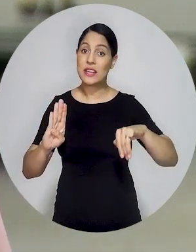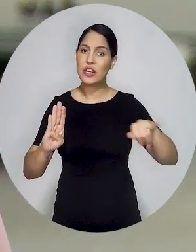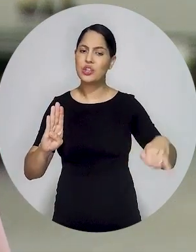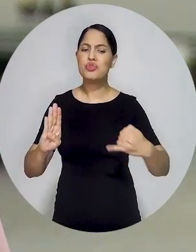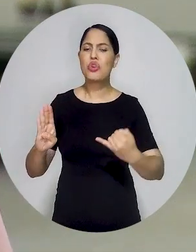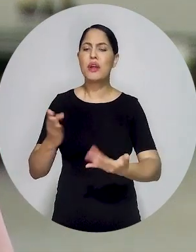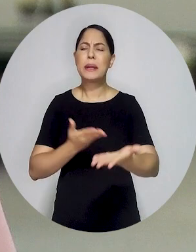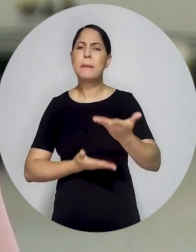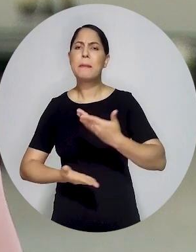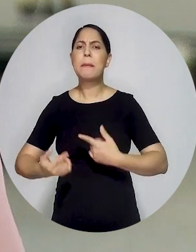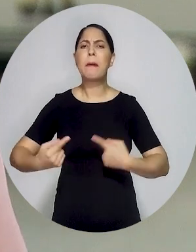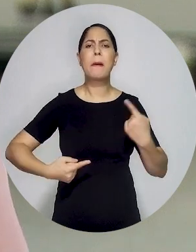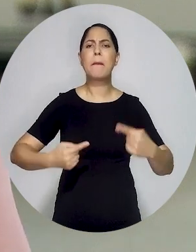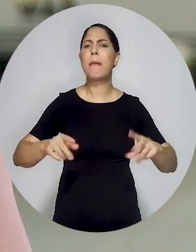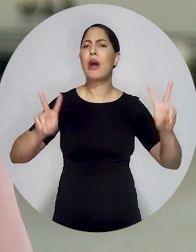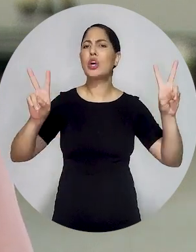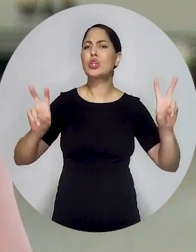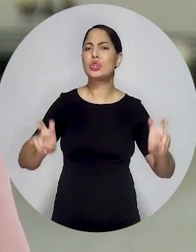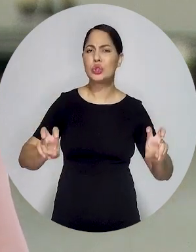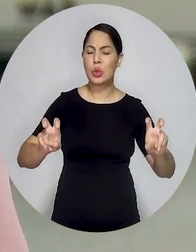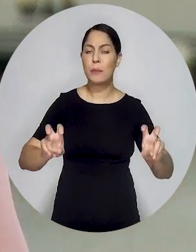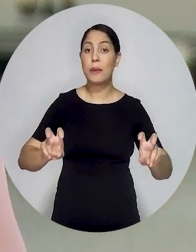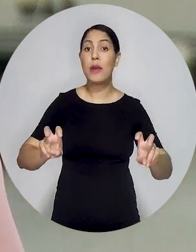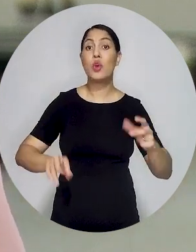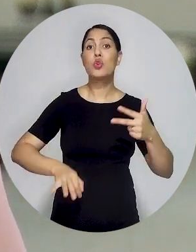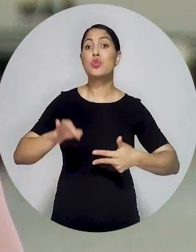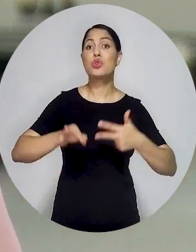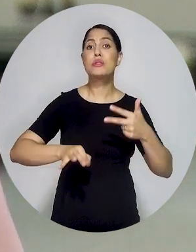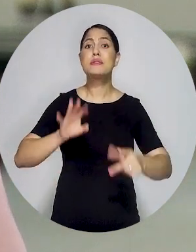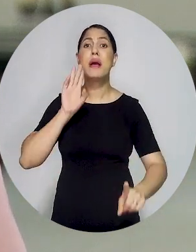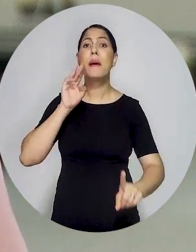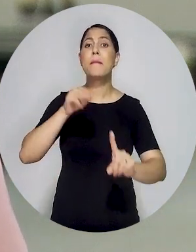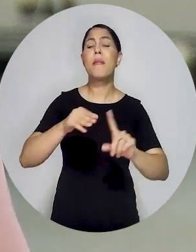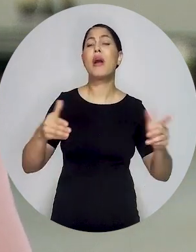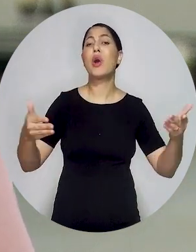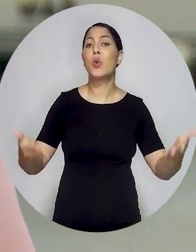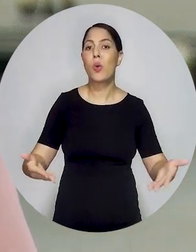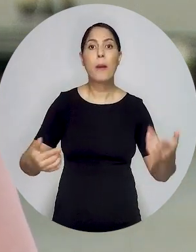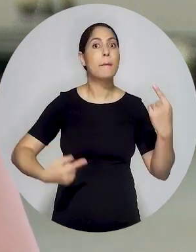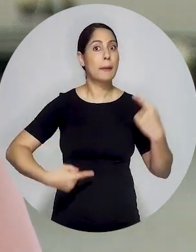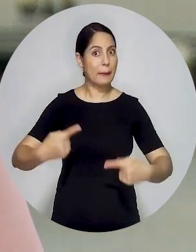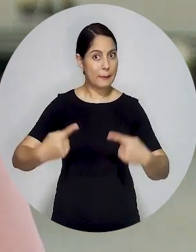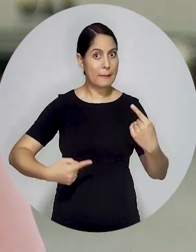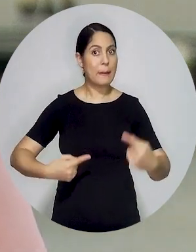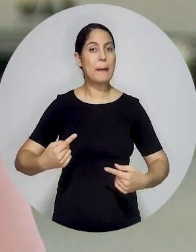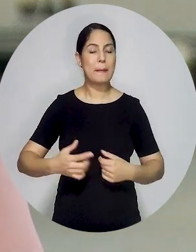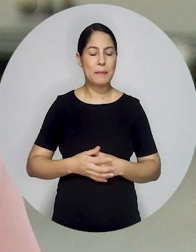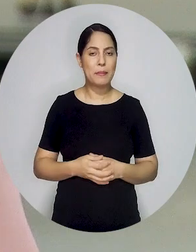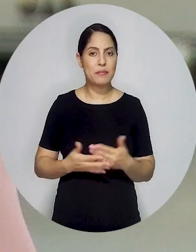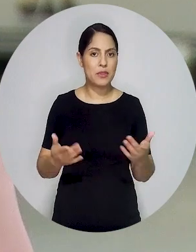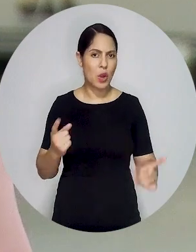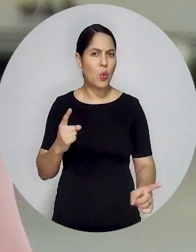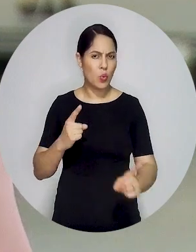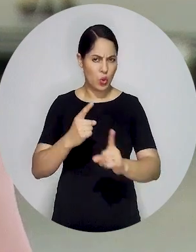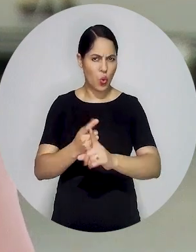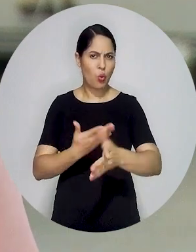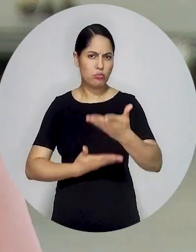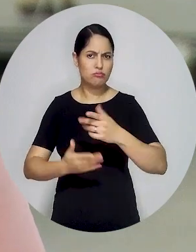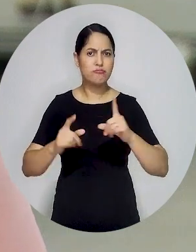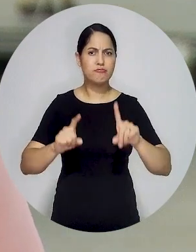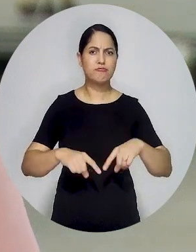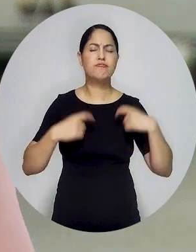para discutir as metas nacionais do Poder Judiciário. O encontro tratou da importância da colaboração social